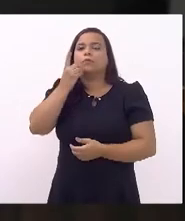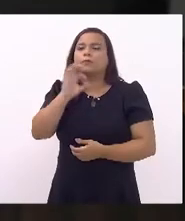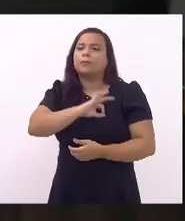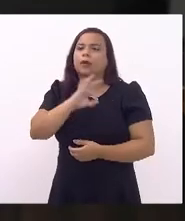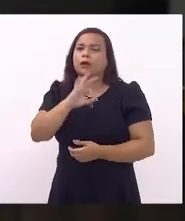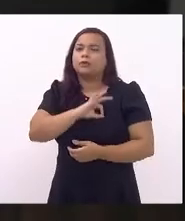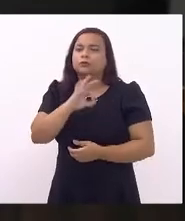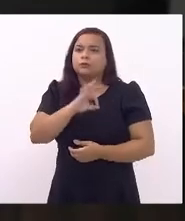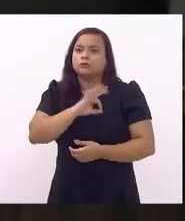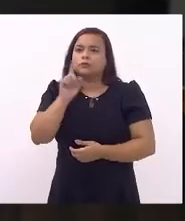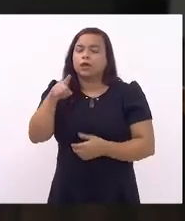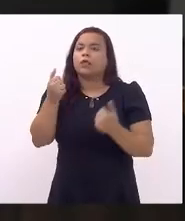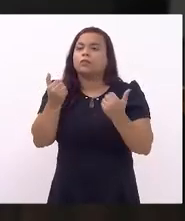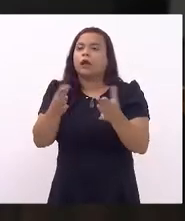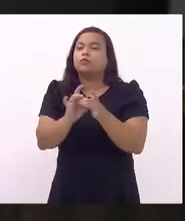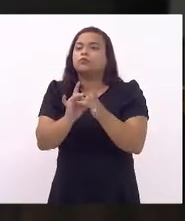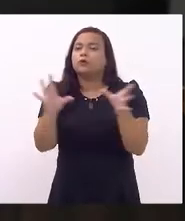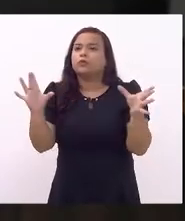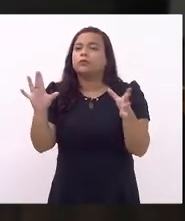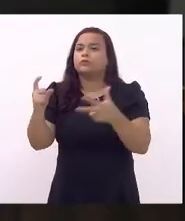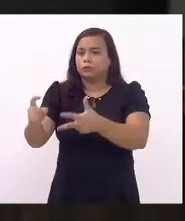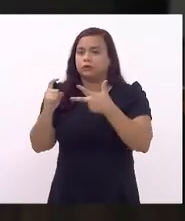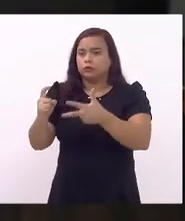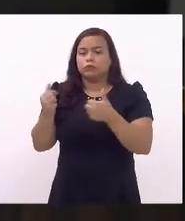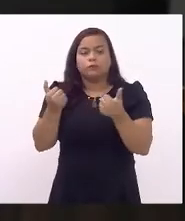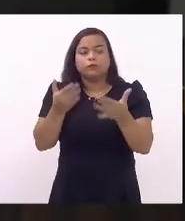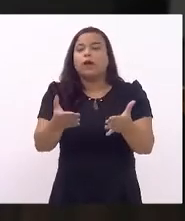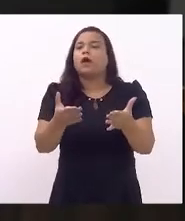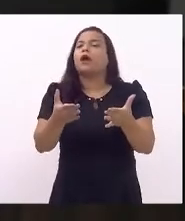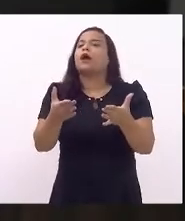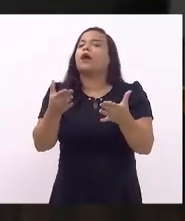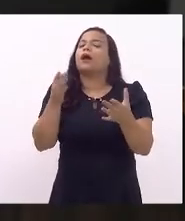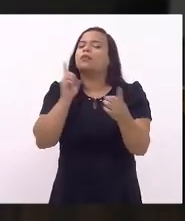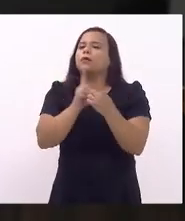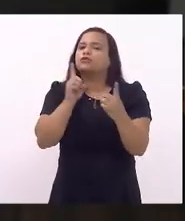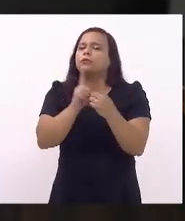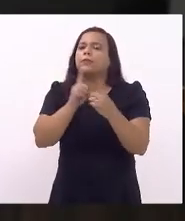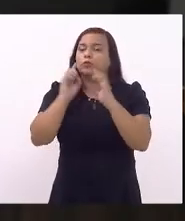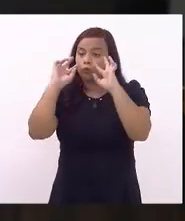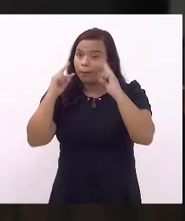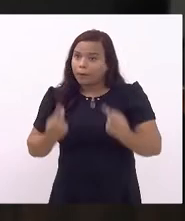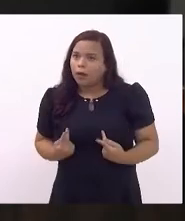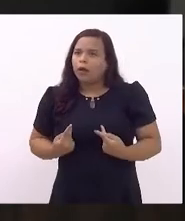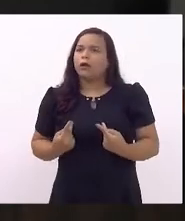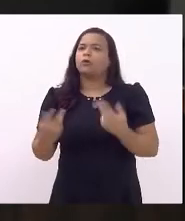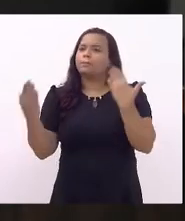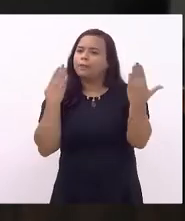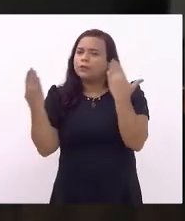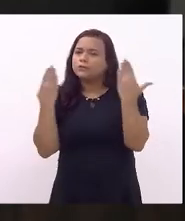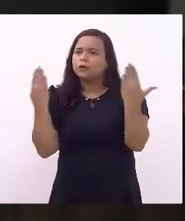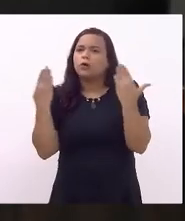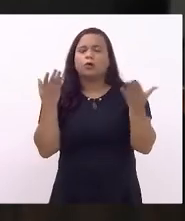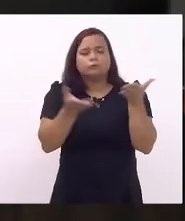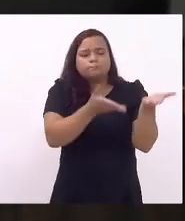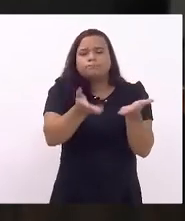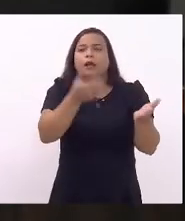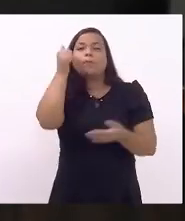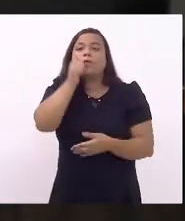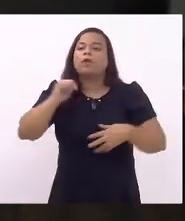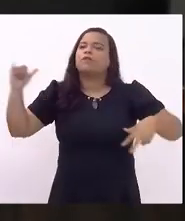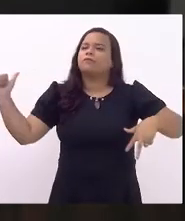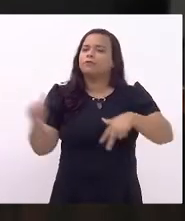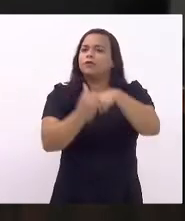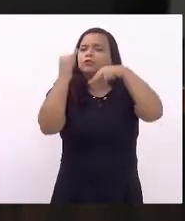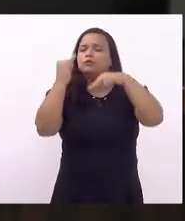implementar o atendimento humanizado com triagem feita por psicólogo às mulheres vítimas de violência doméstica e ouro sexual nas